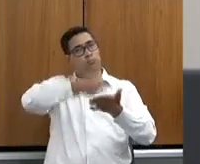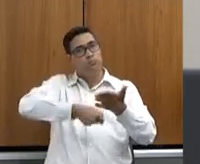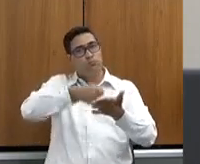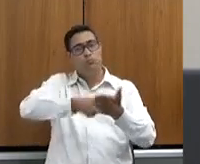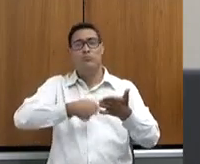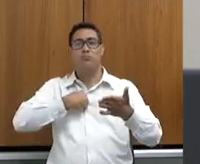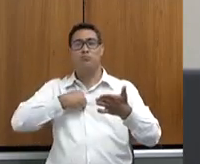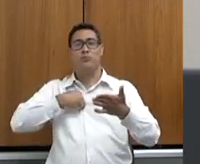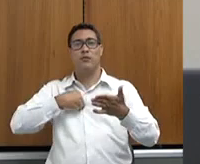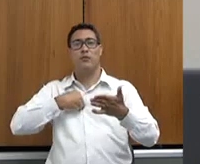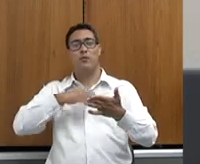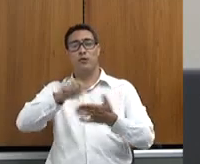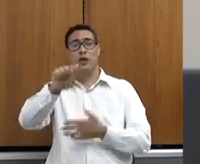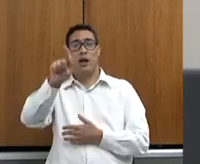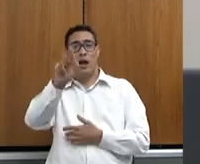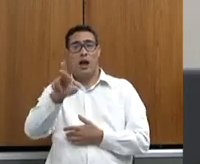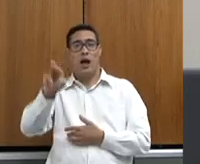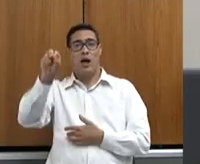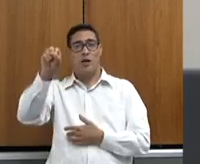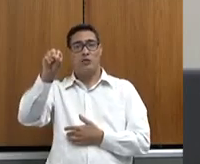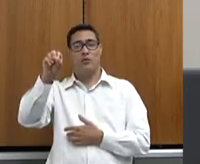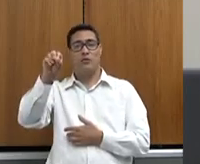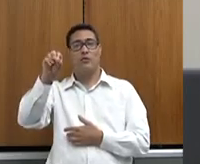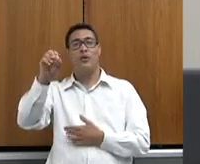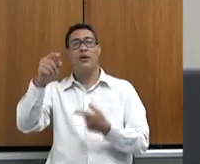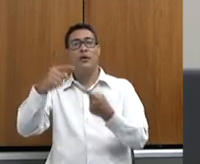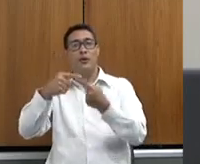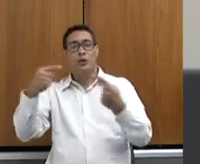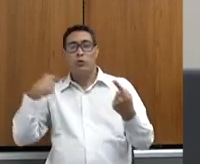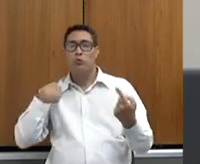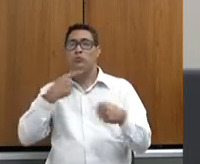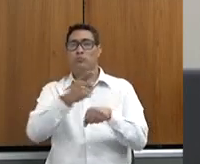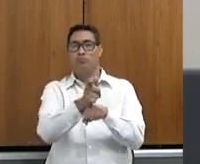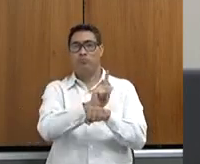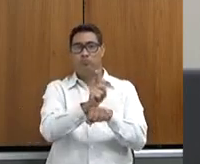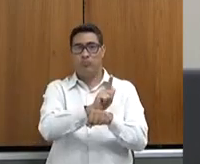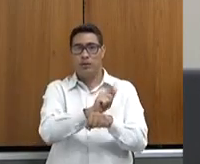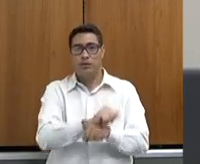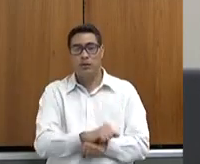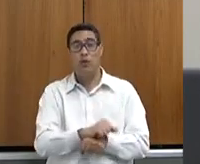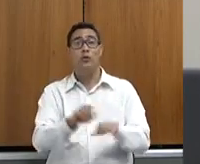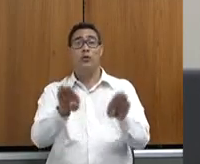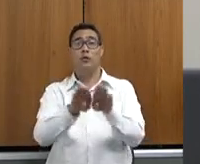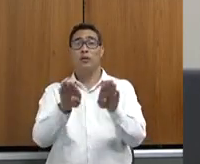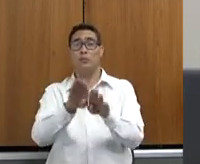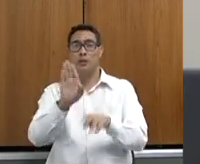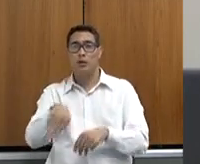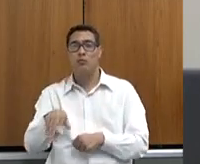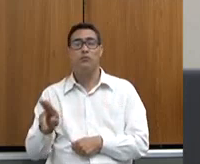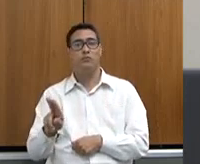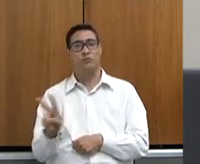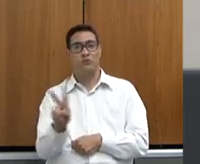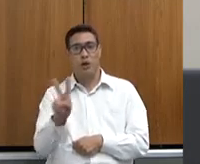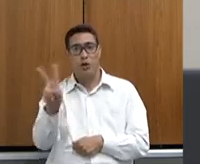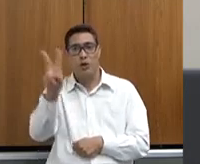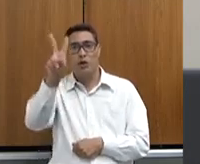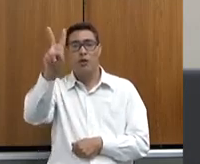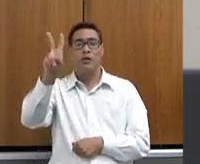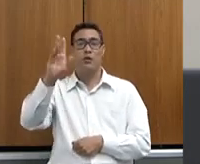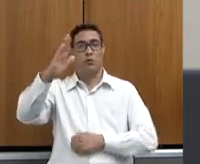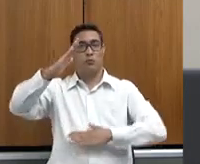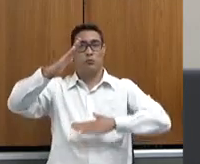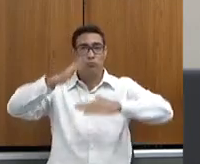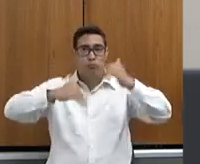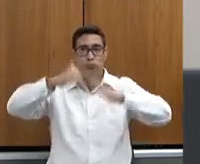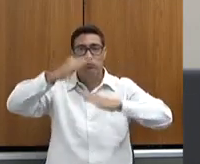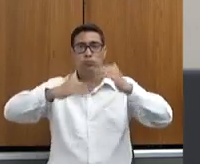agropecuária técnica, com gestão e com valorização dos profissionais que